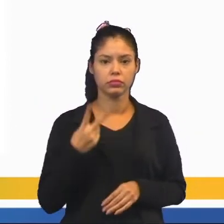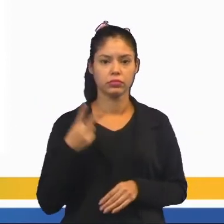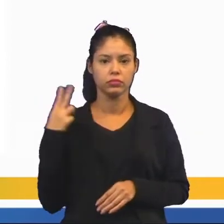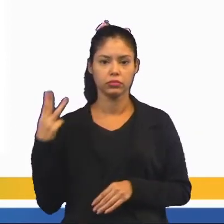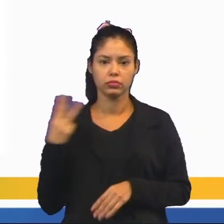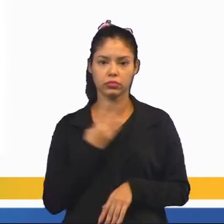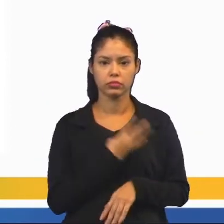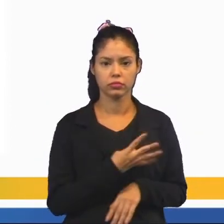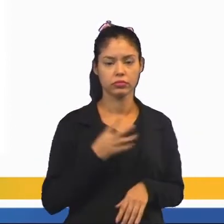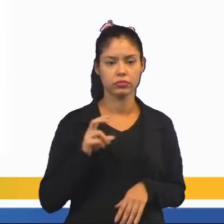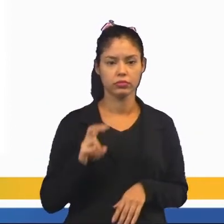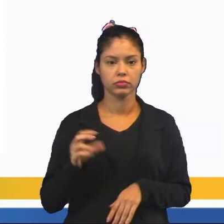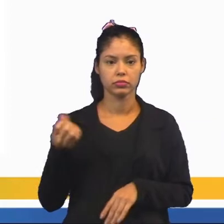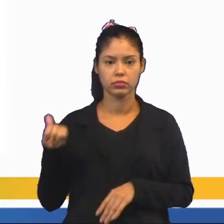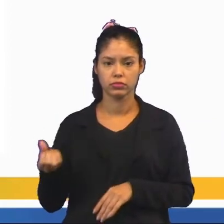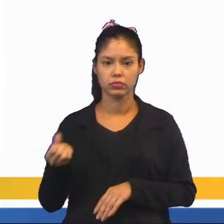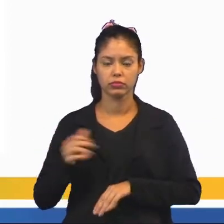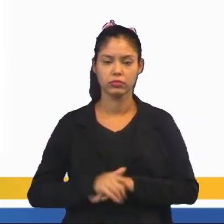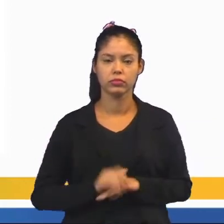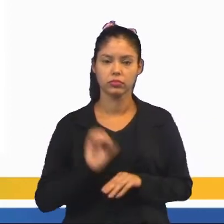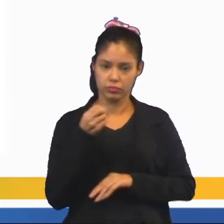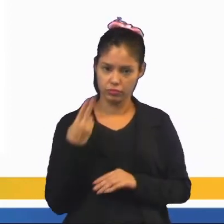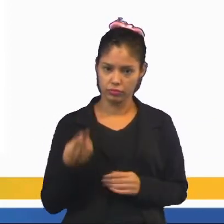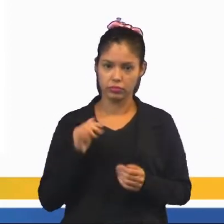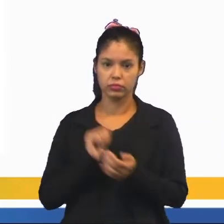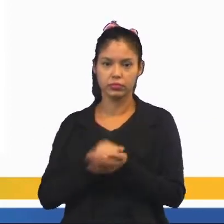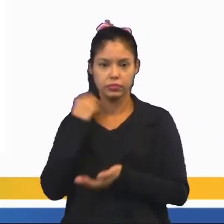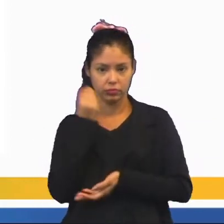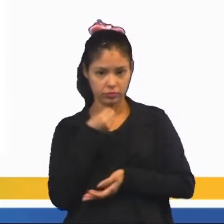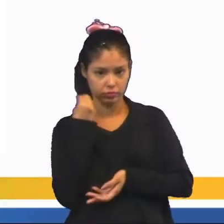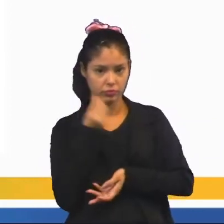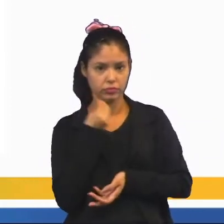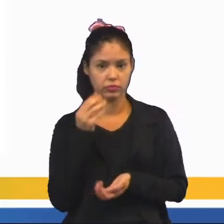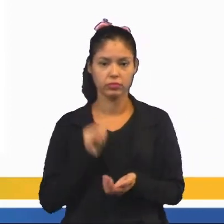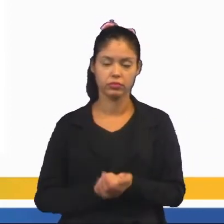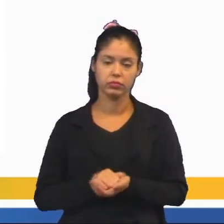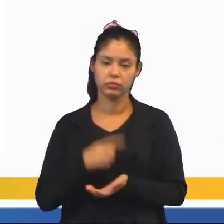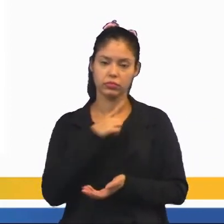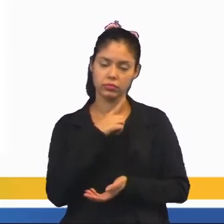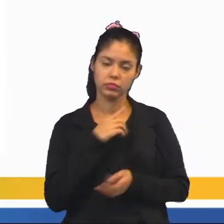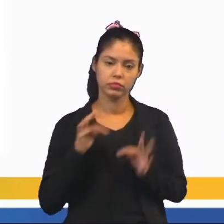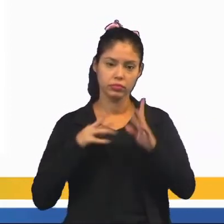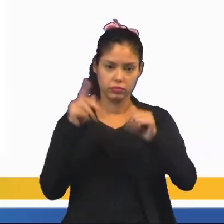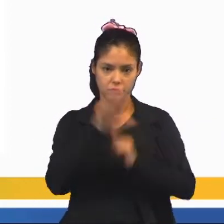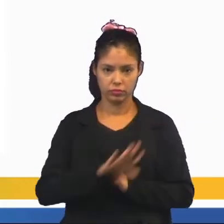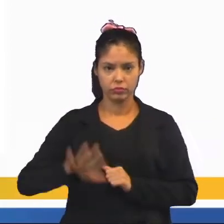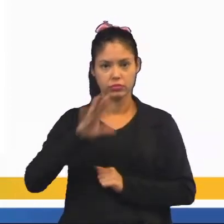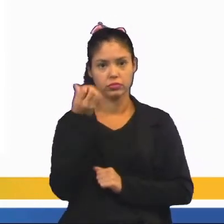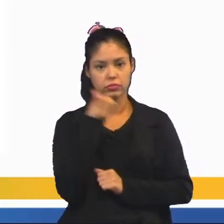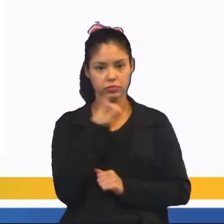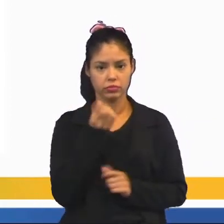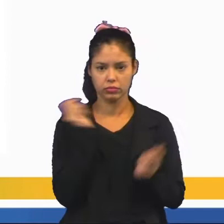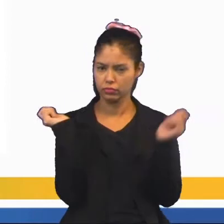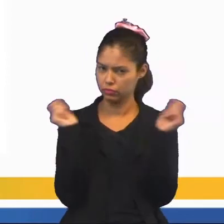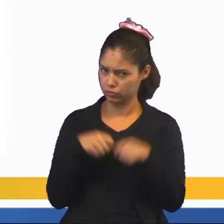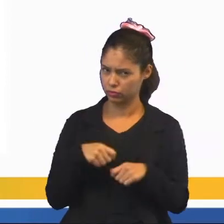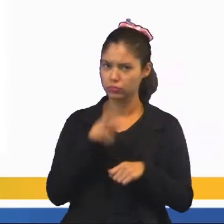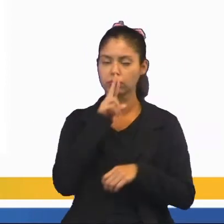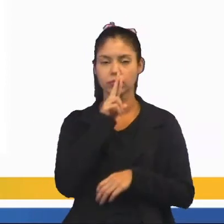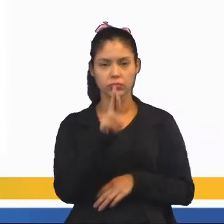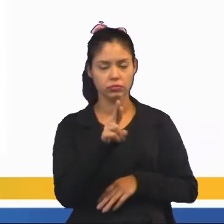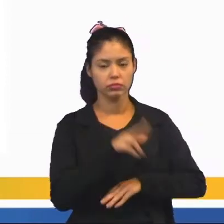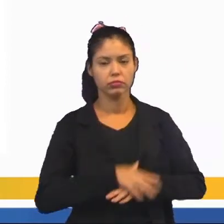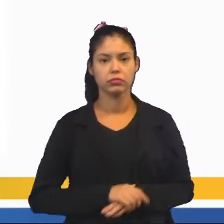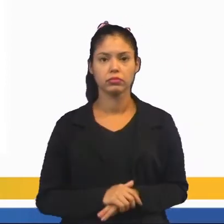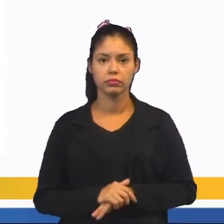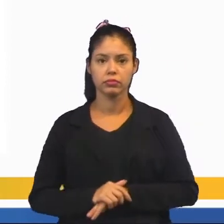1, o 2, o 3, o 4, o 5, o 6. Ou seja, neste experimento, temos um total de 6